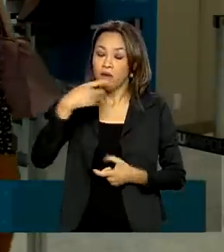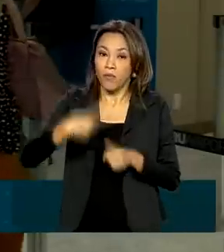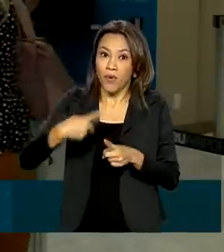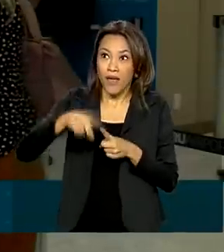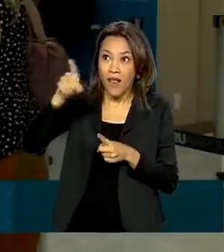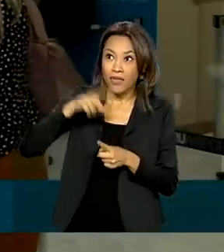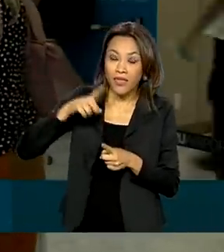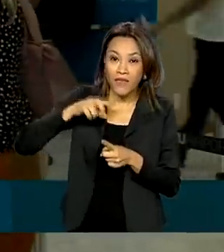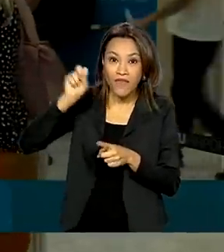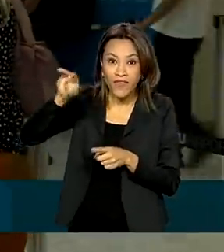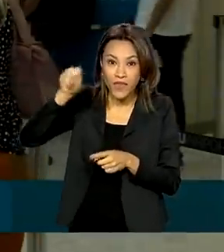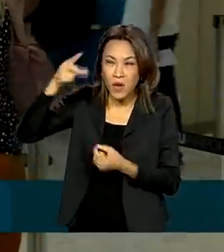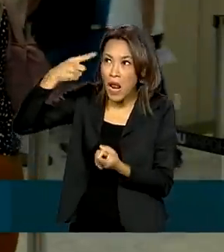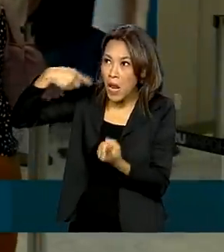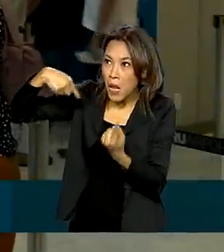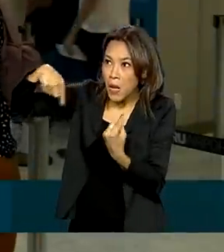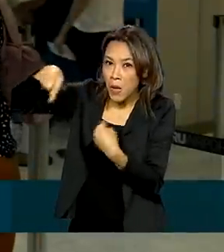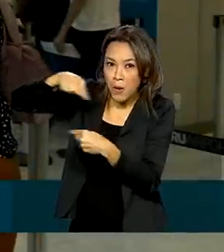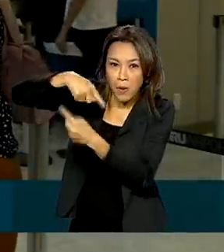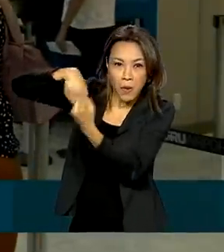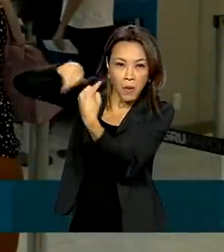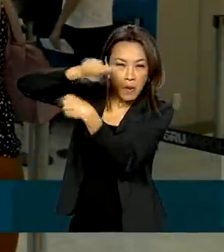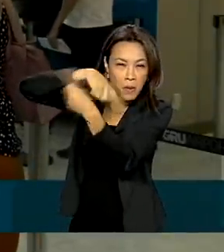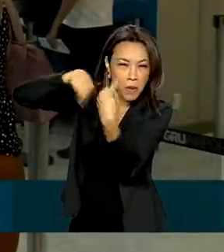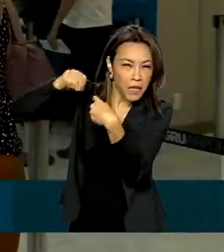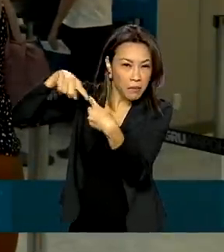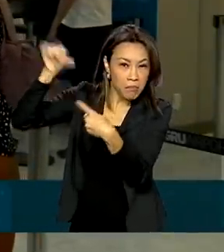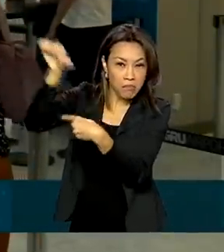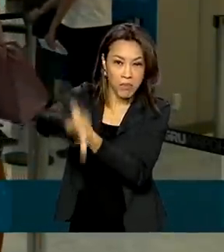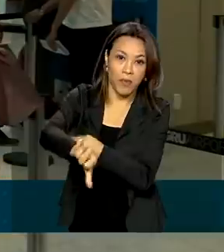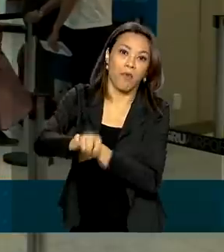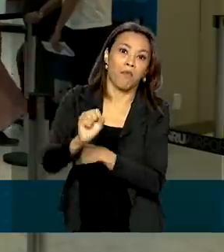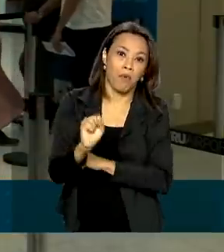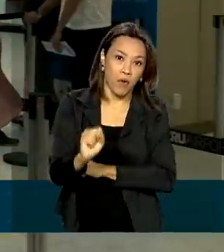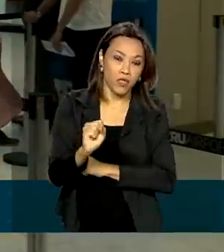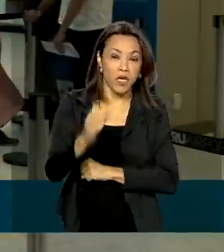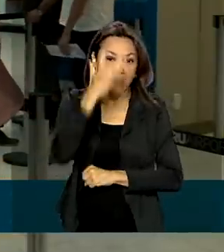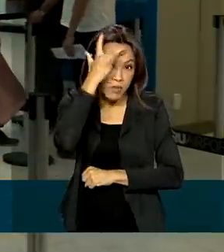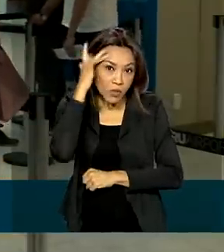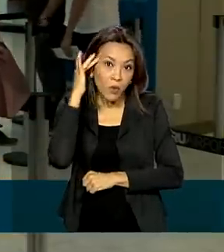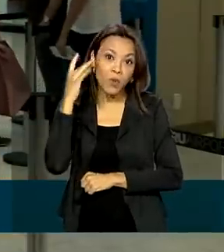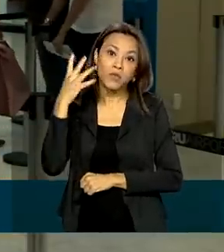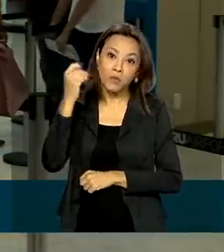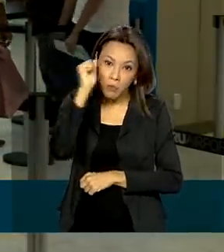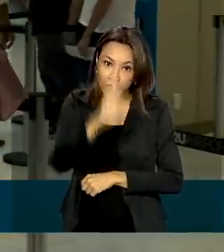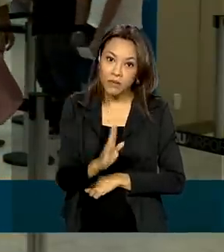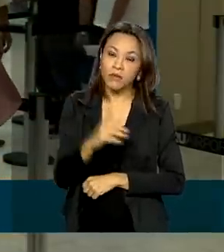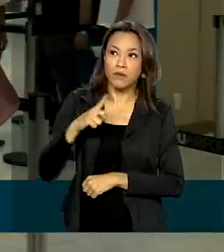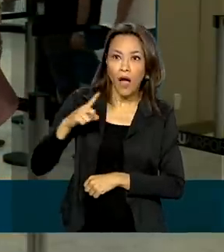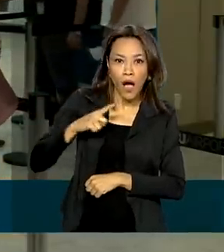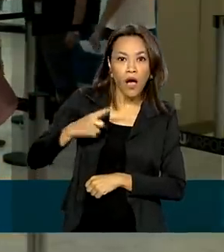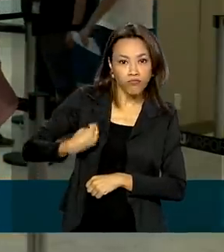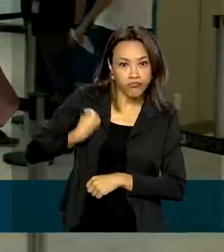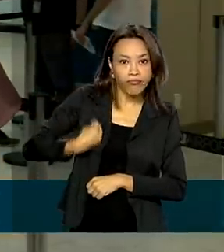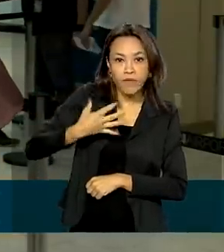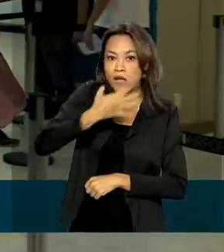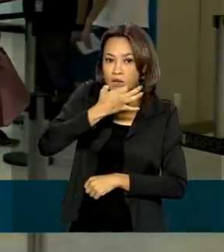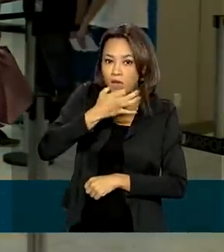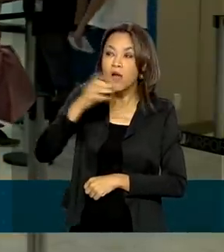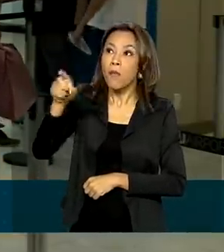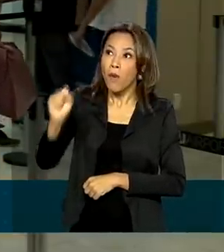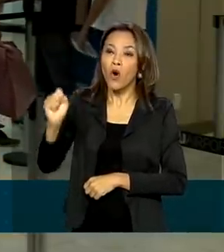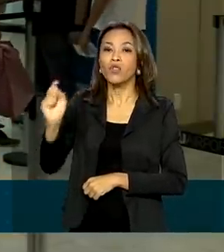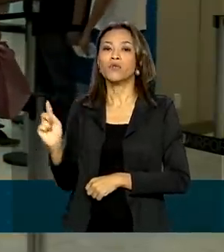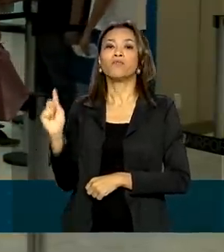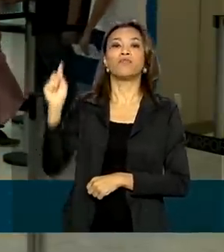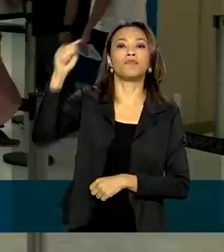coronavírus que pode ser mais contagiosa. Os brasileiros que estão no Reino Unido e querem voltar ao Brasil podem pegar uma conexão em